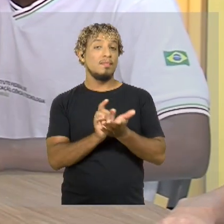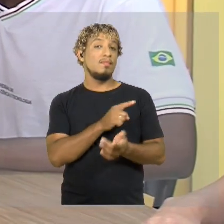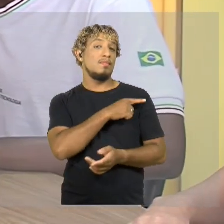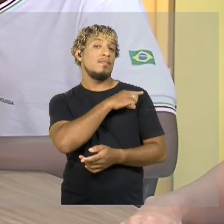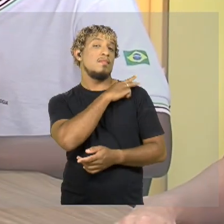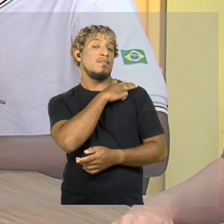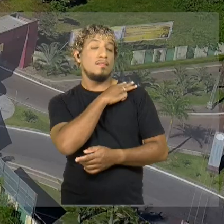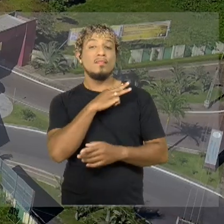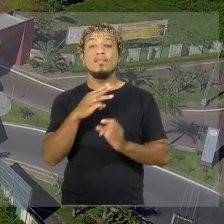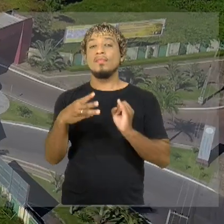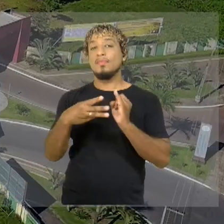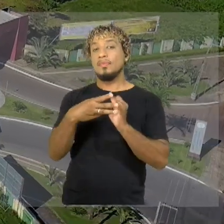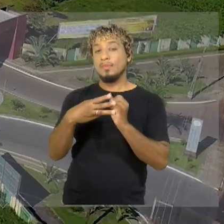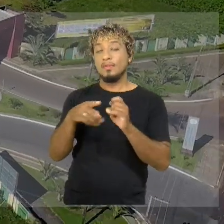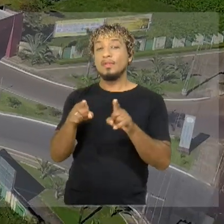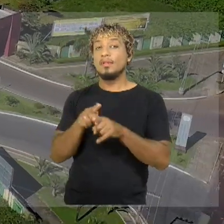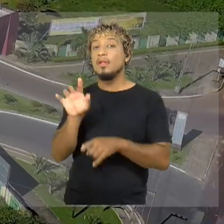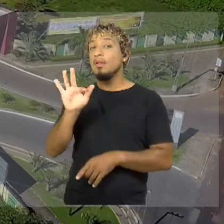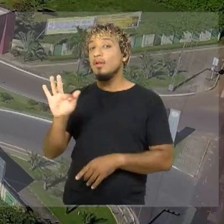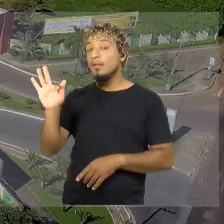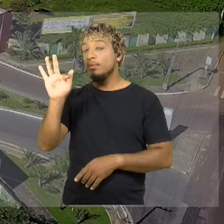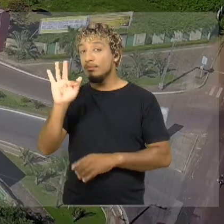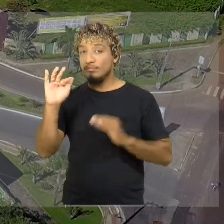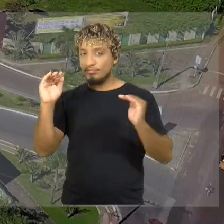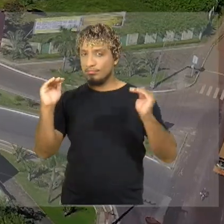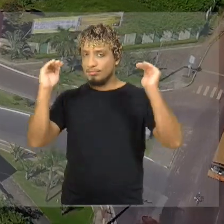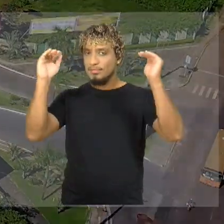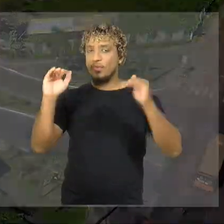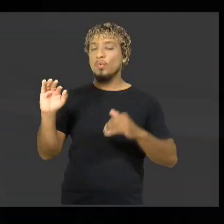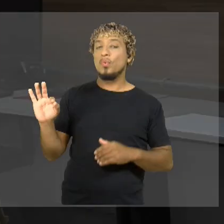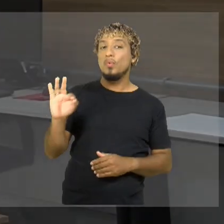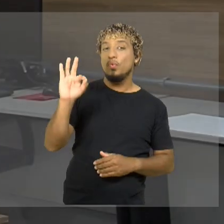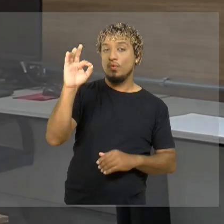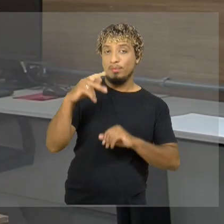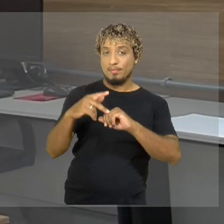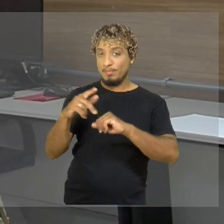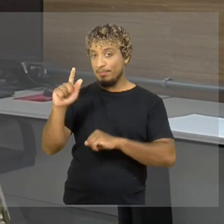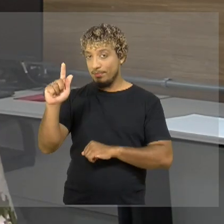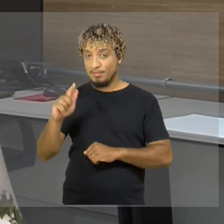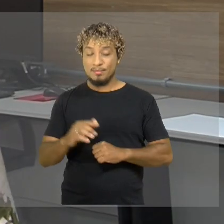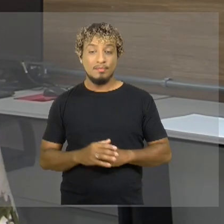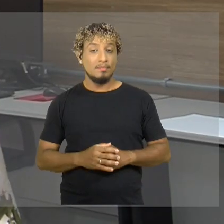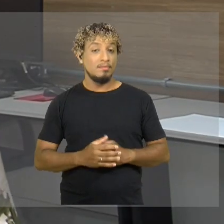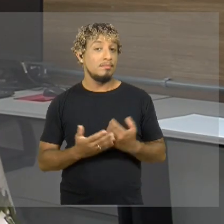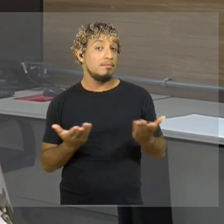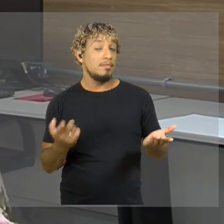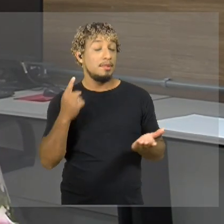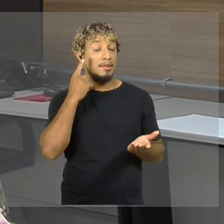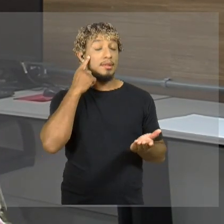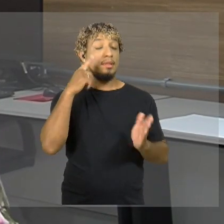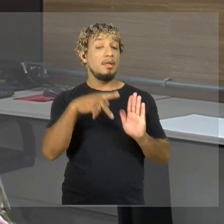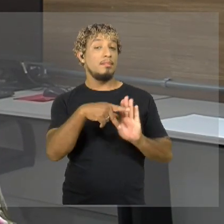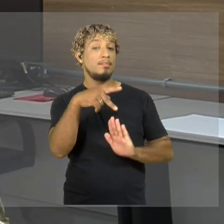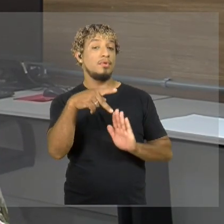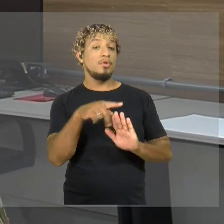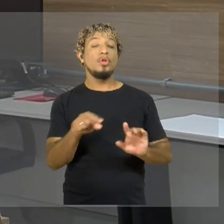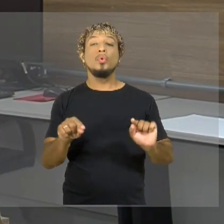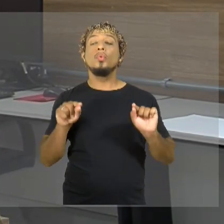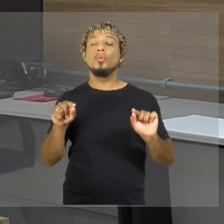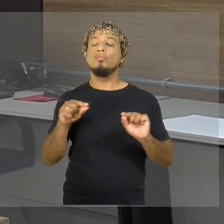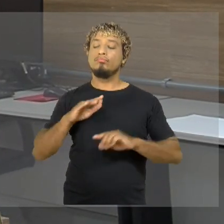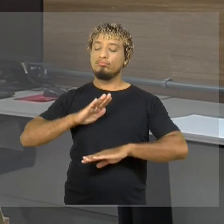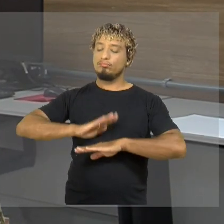do IFMA e de graduação e pós-graduação da UFMA. A ideia desse projeto, ela nasceu como uma